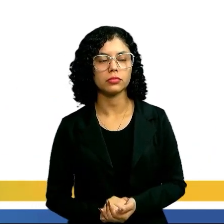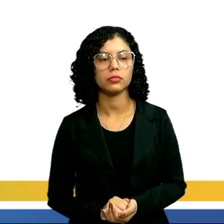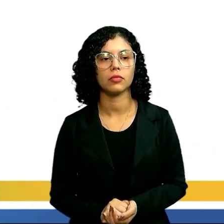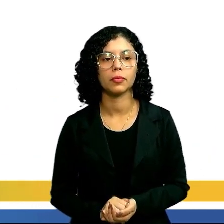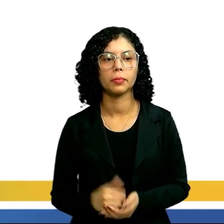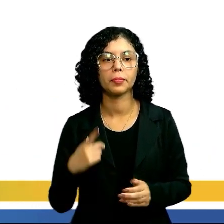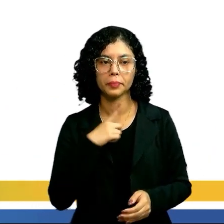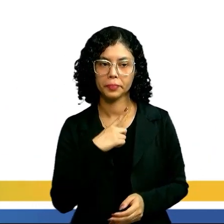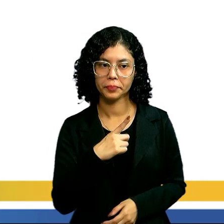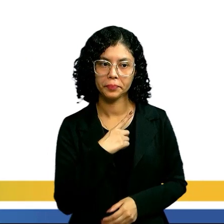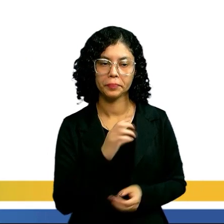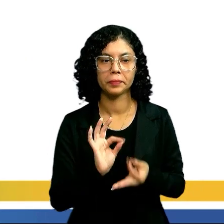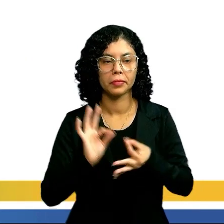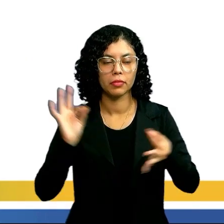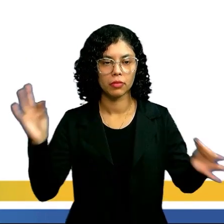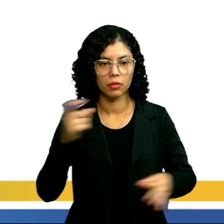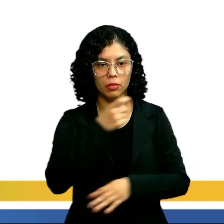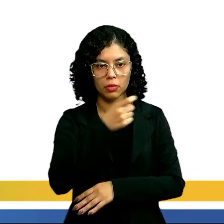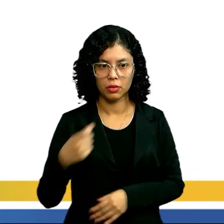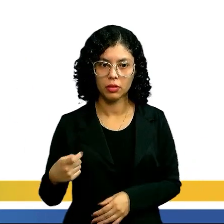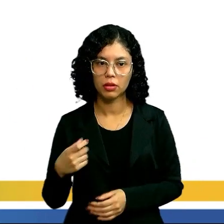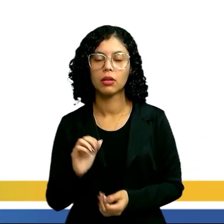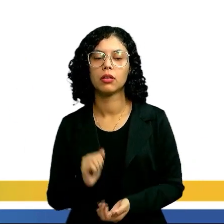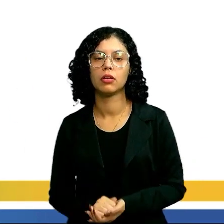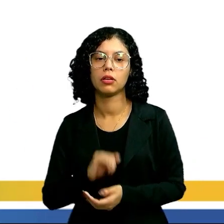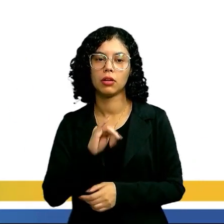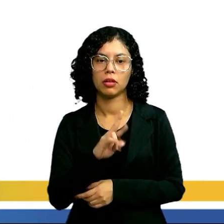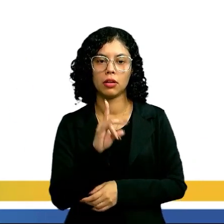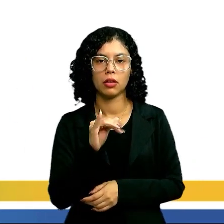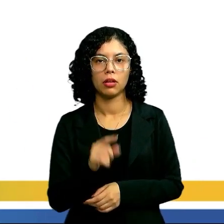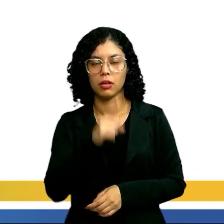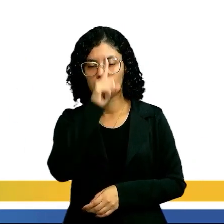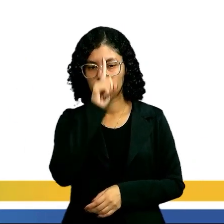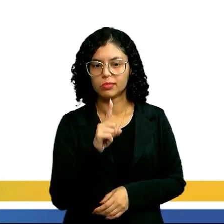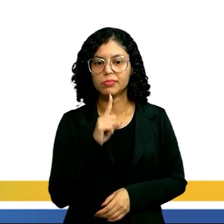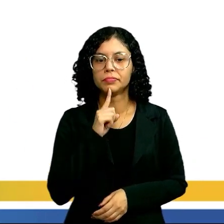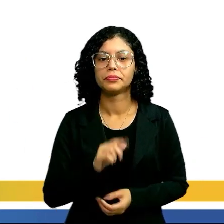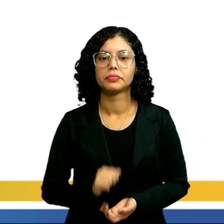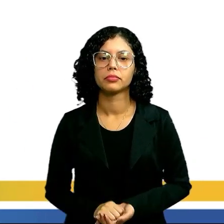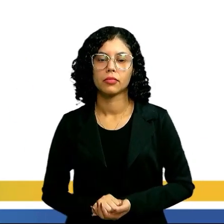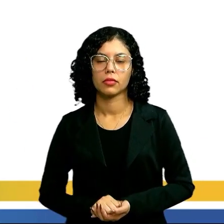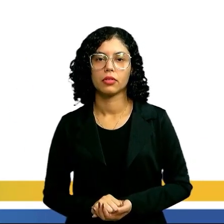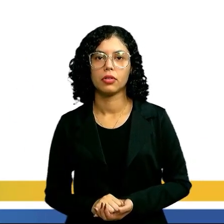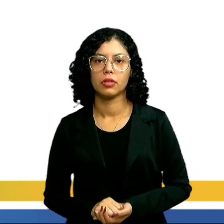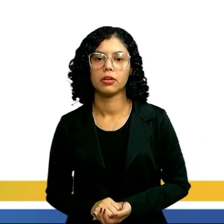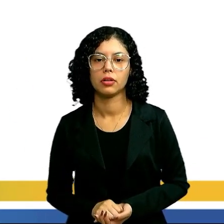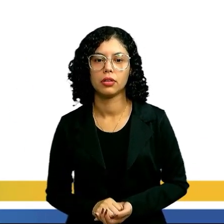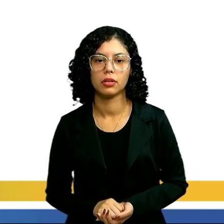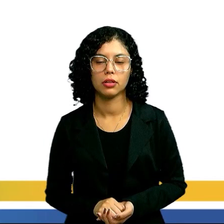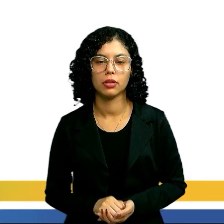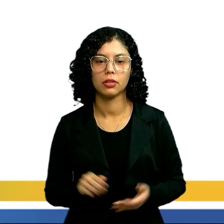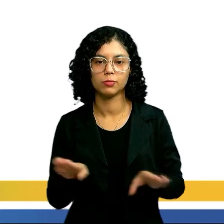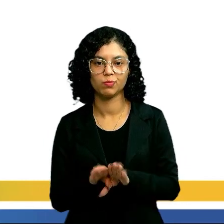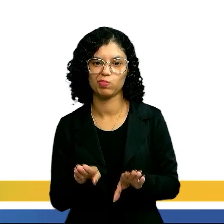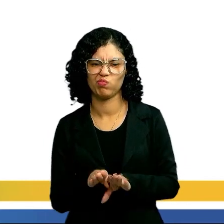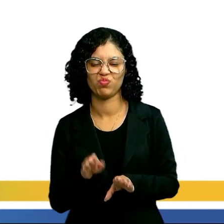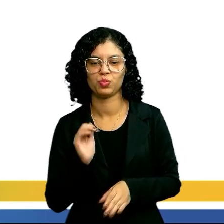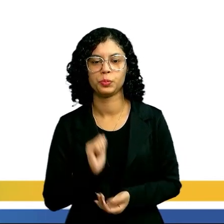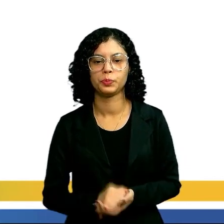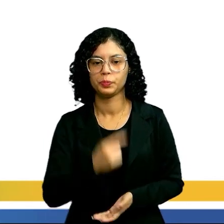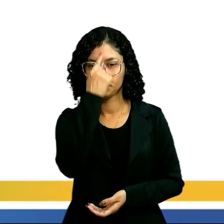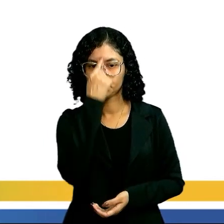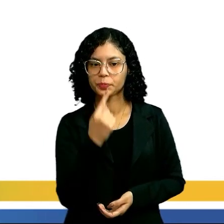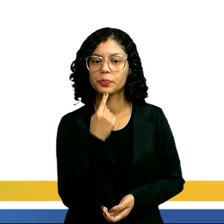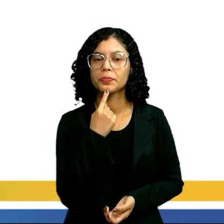viga que coincide com o seu comprimento X. Conforme ilustra a